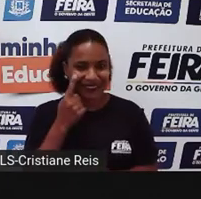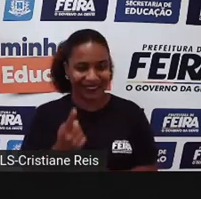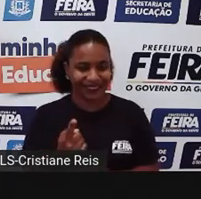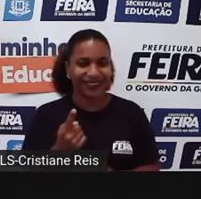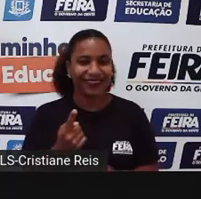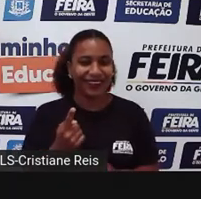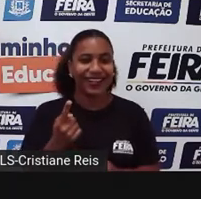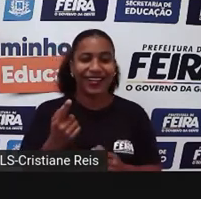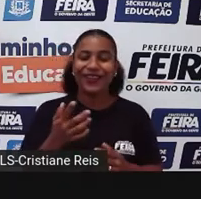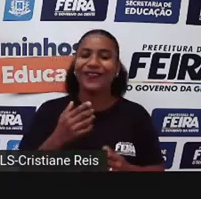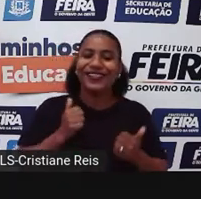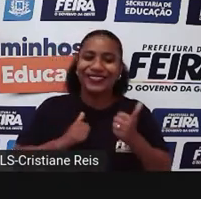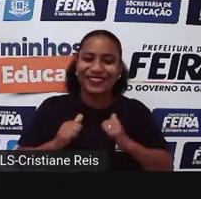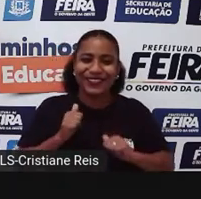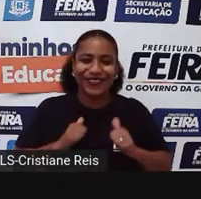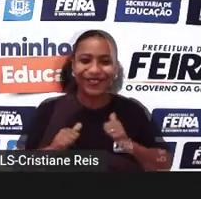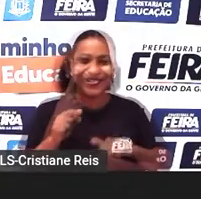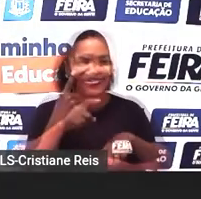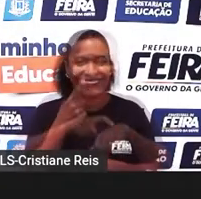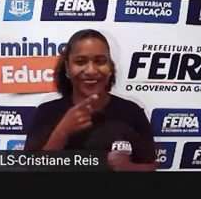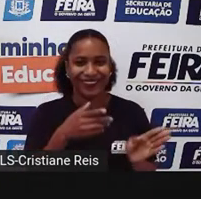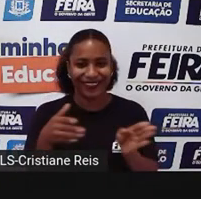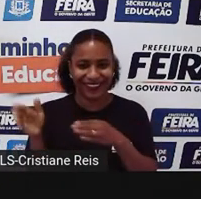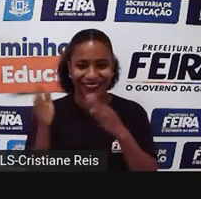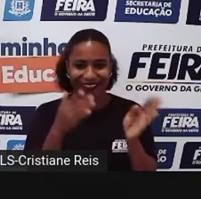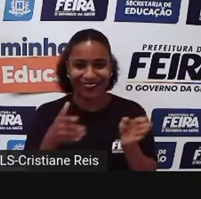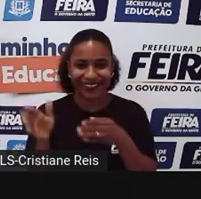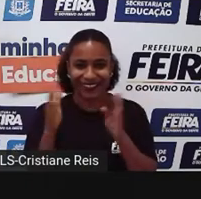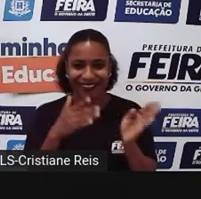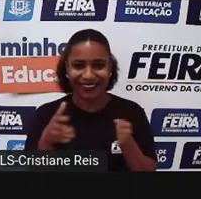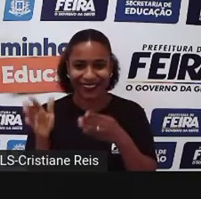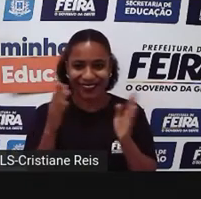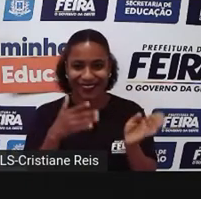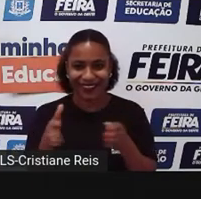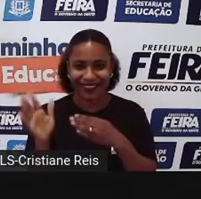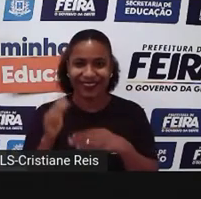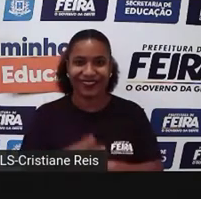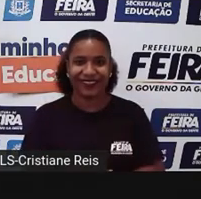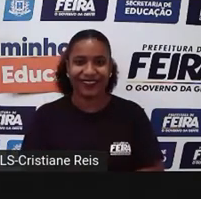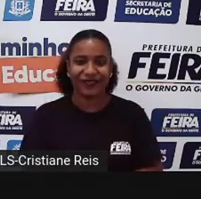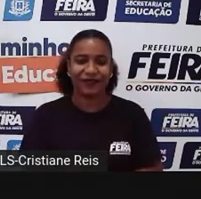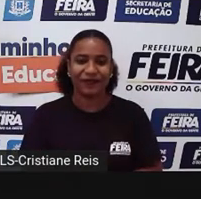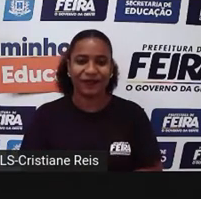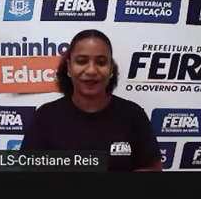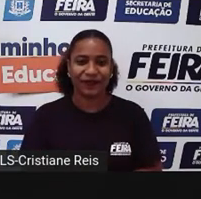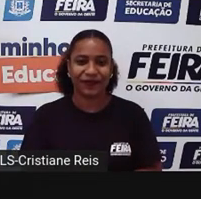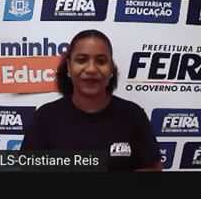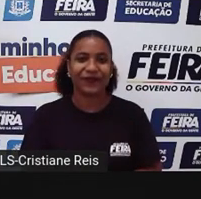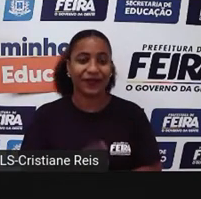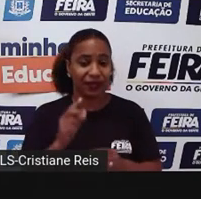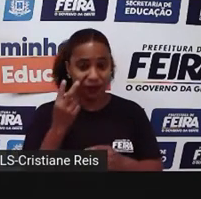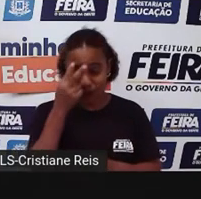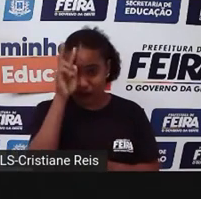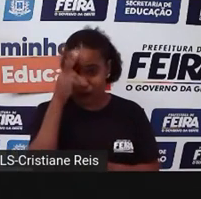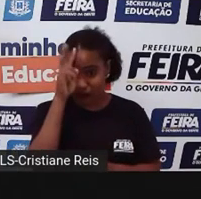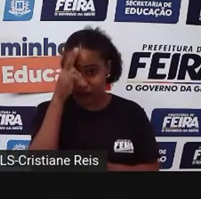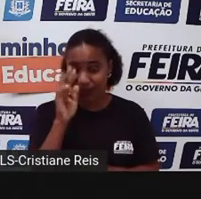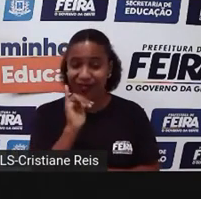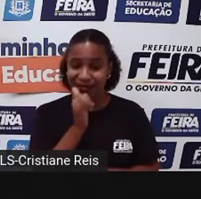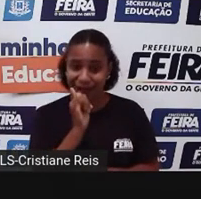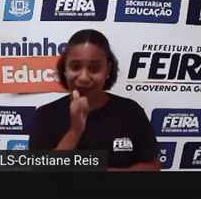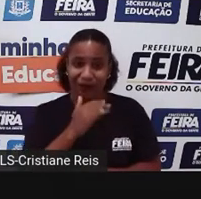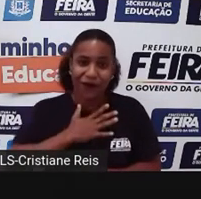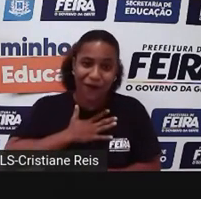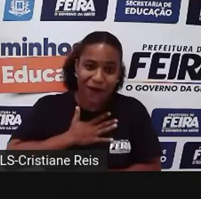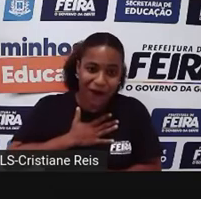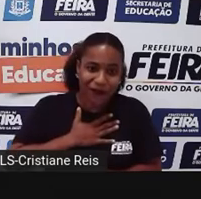contos africanos e indígenas que a senhora disse. Eu vou contar uma história que é uma história que eu conto sempre e eu faço questão de contar porque